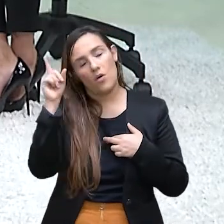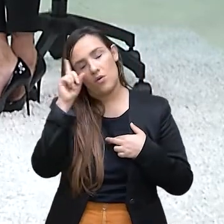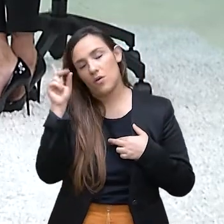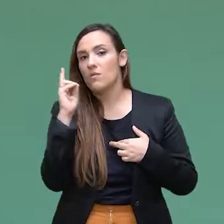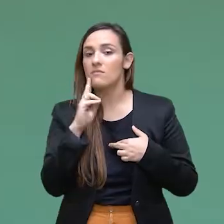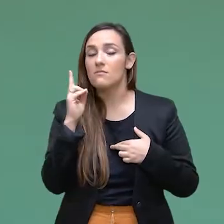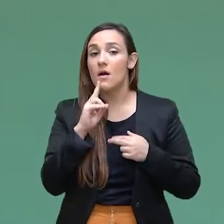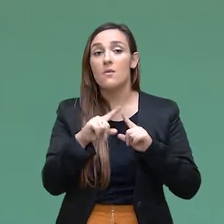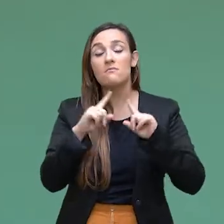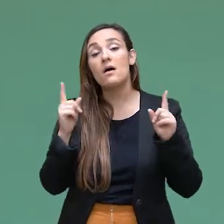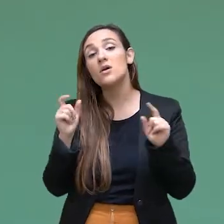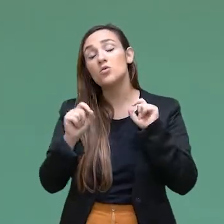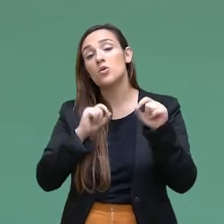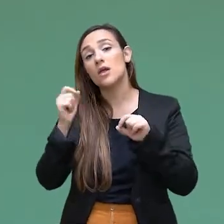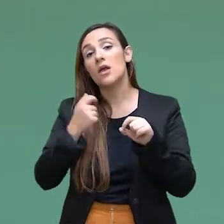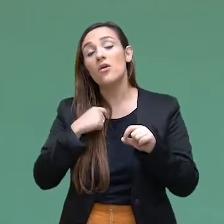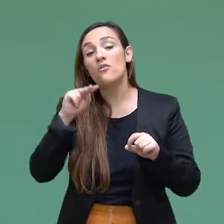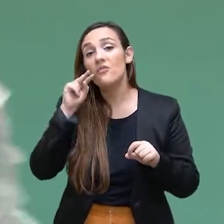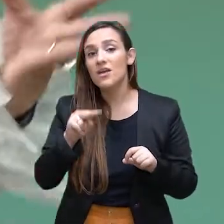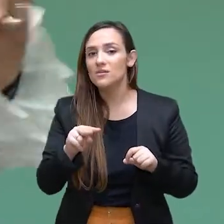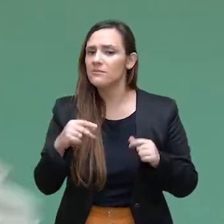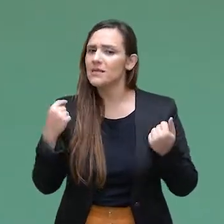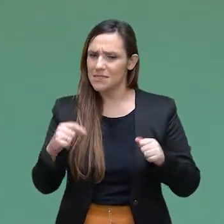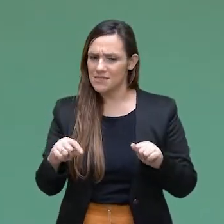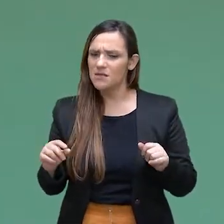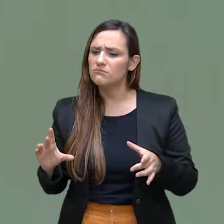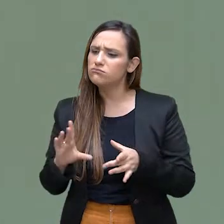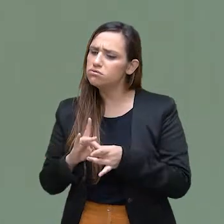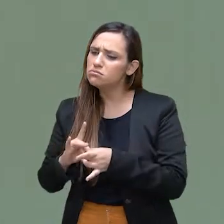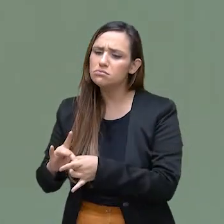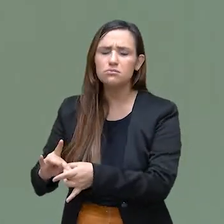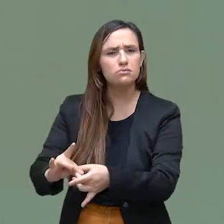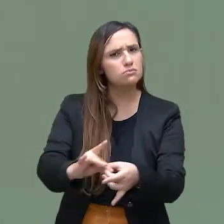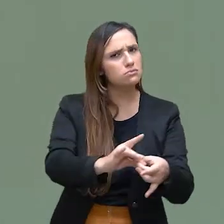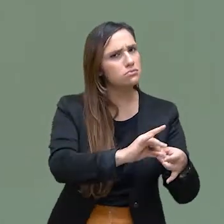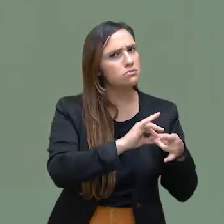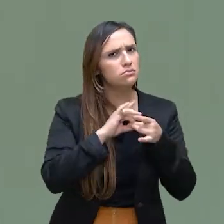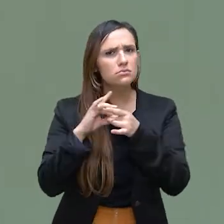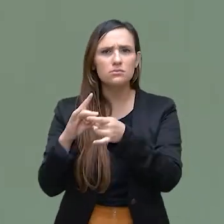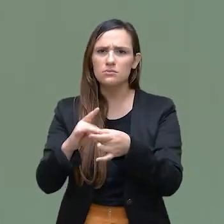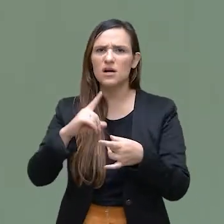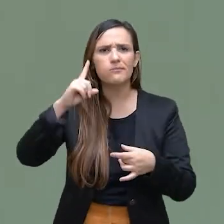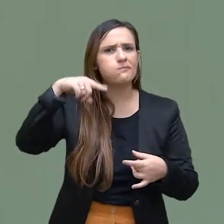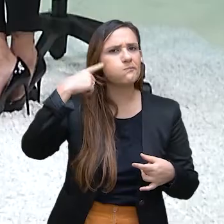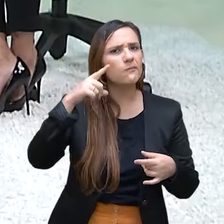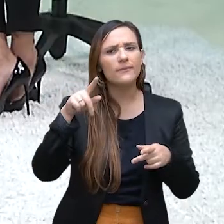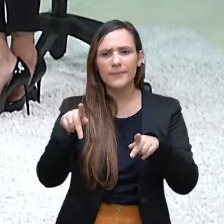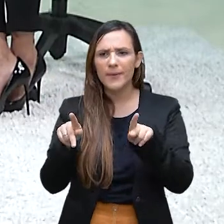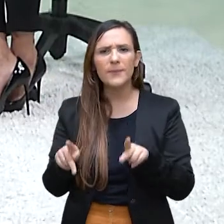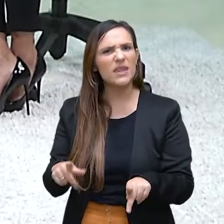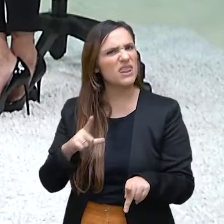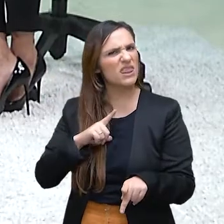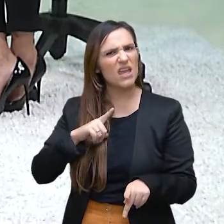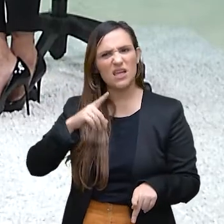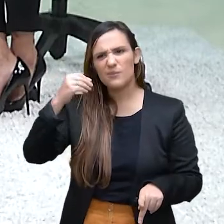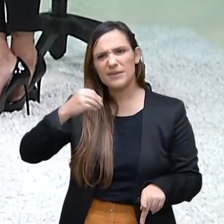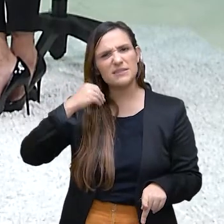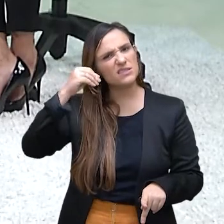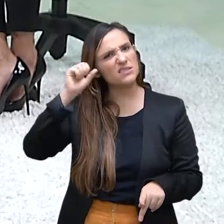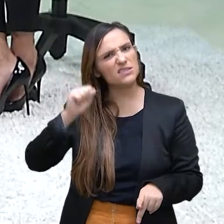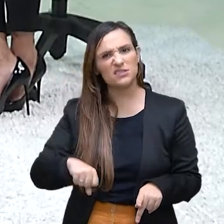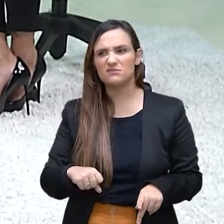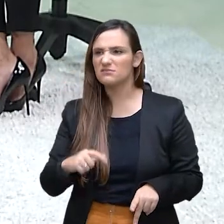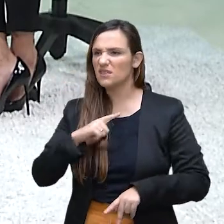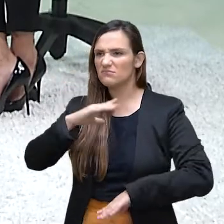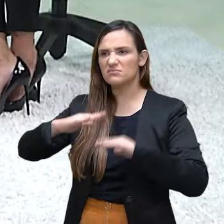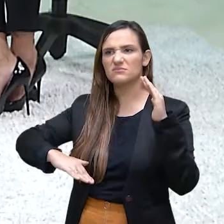rotina. O que a gente vê é que a gente precisa se juntar. A advocacia pública tem muita, muita, muita experiência. Eu acho